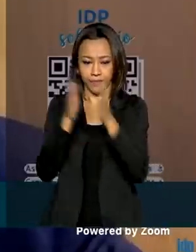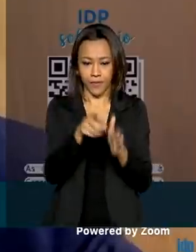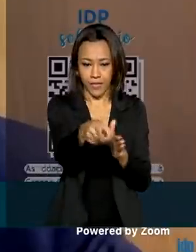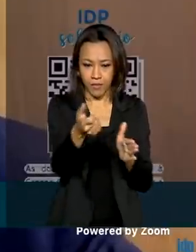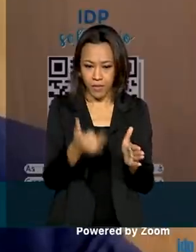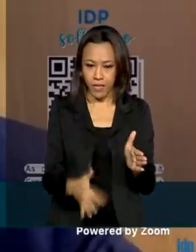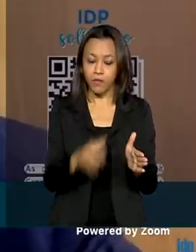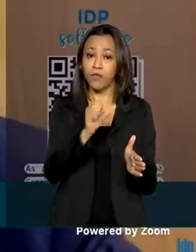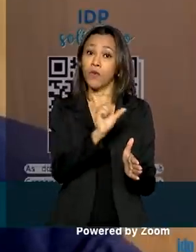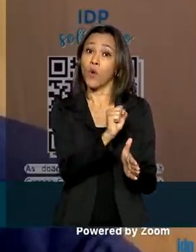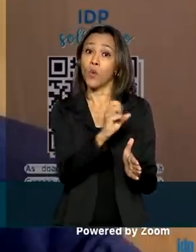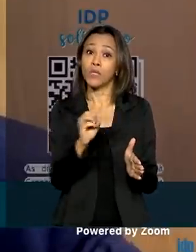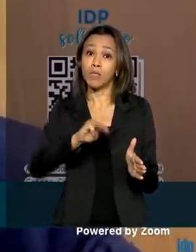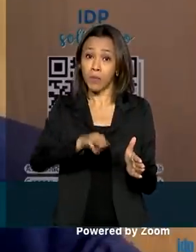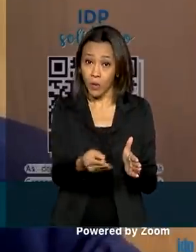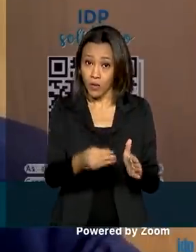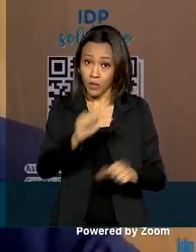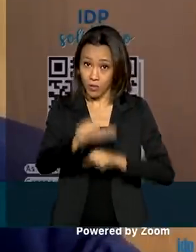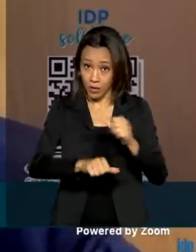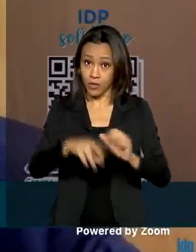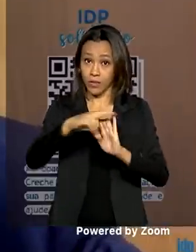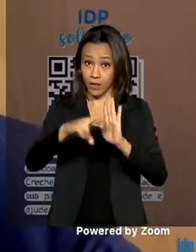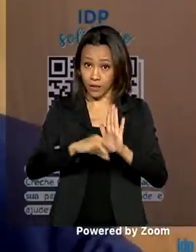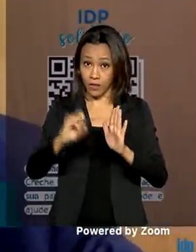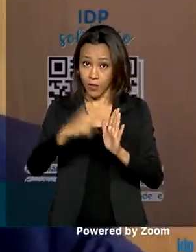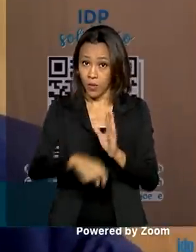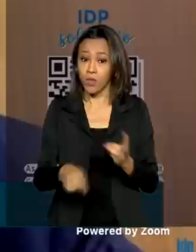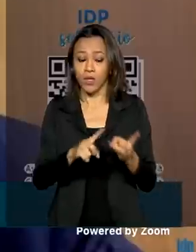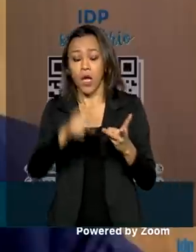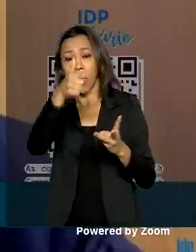800 bilhões, a reforma administrativa são 300 bilhões.